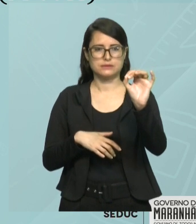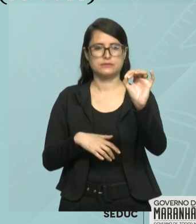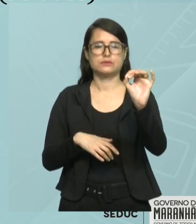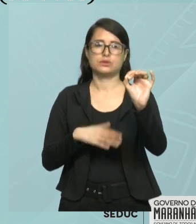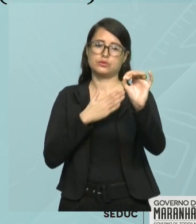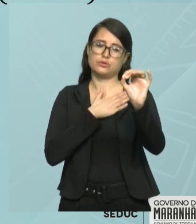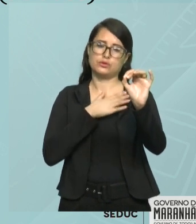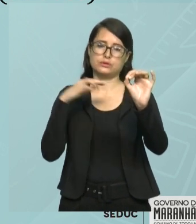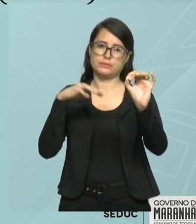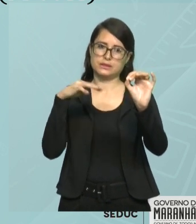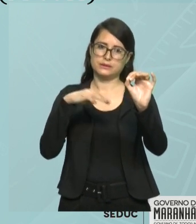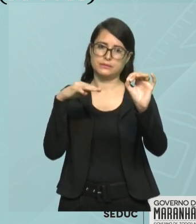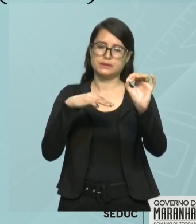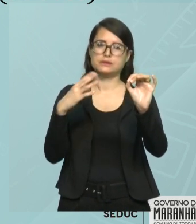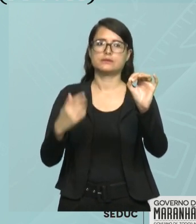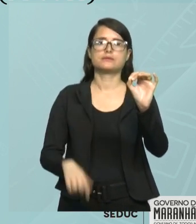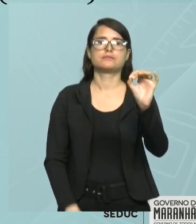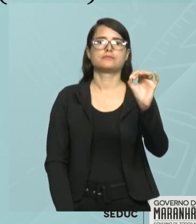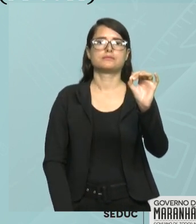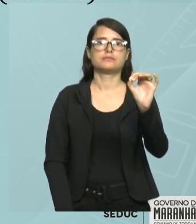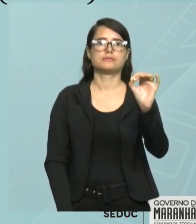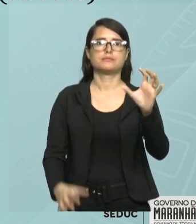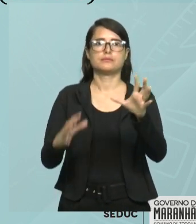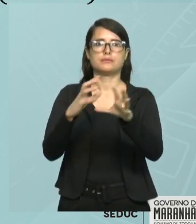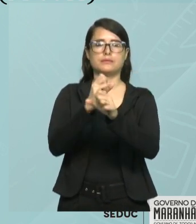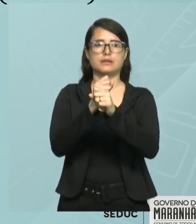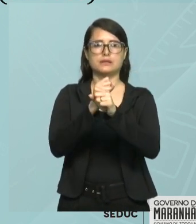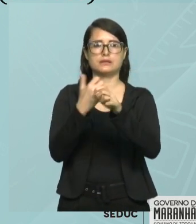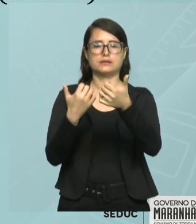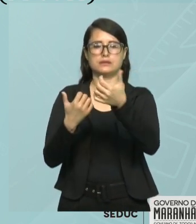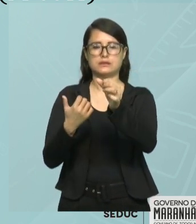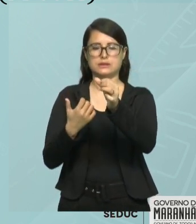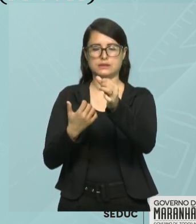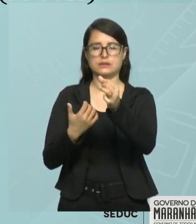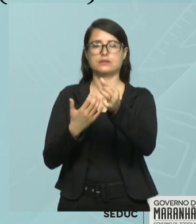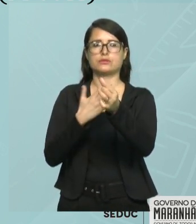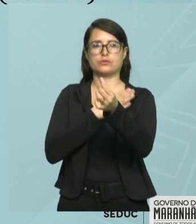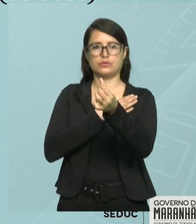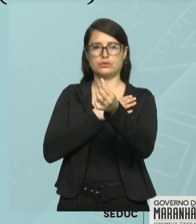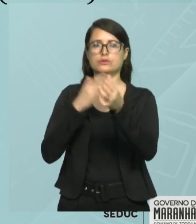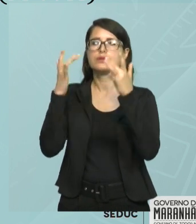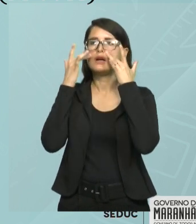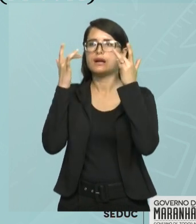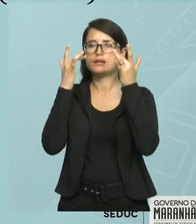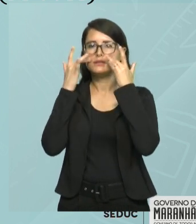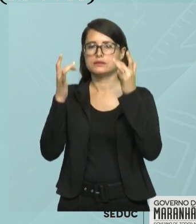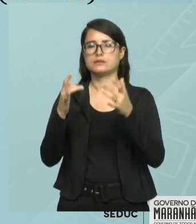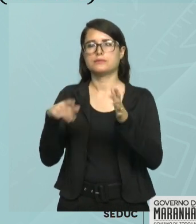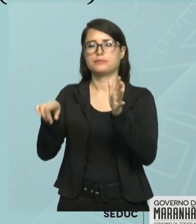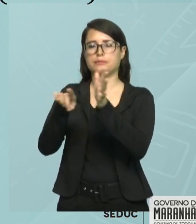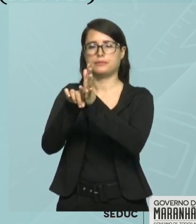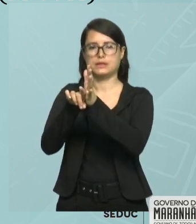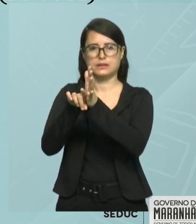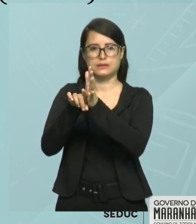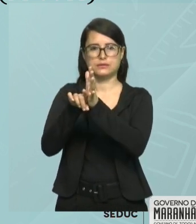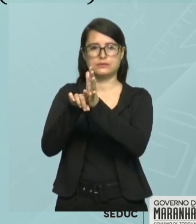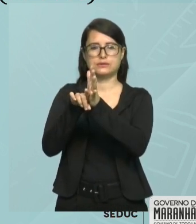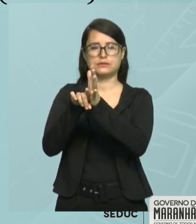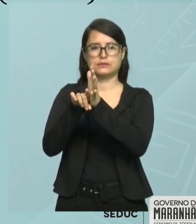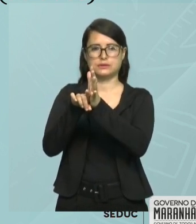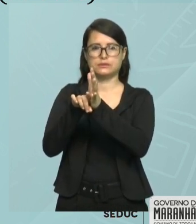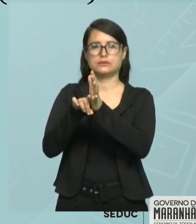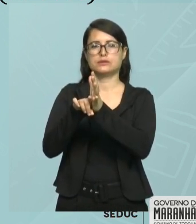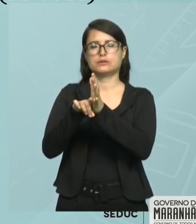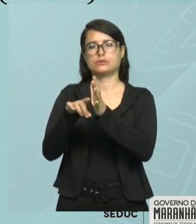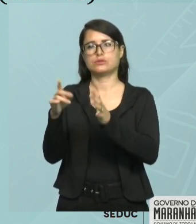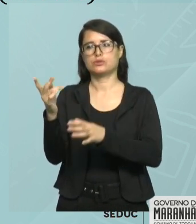de alunos que gostam de matemática, mais dezesseis, que são os alunos que gostam de arte, menos a interseção, que é